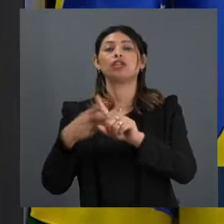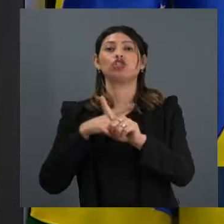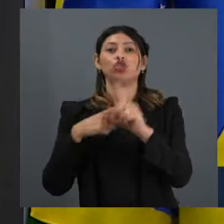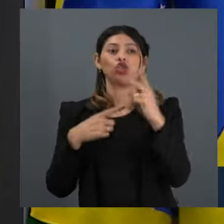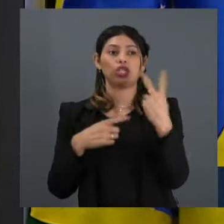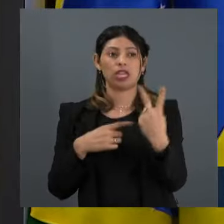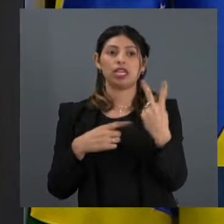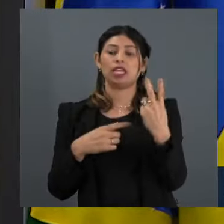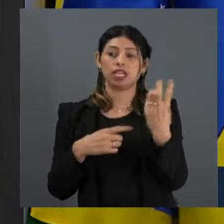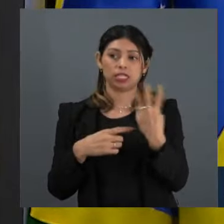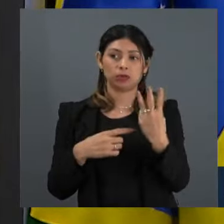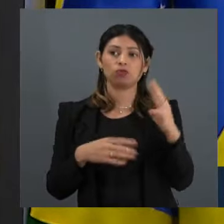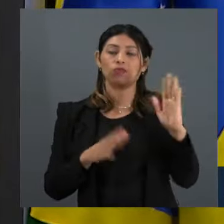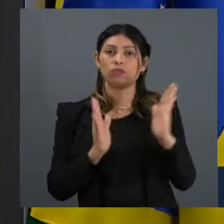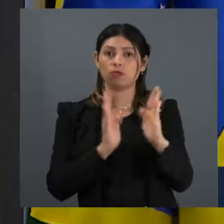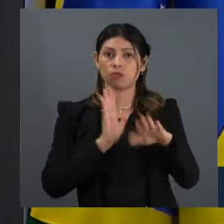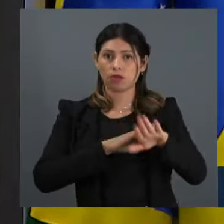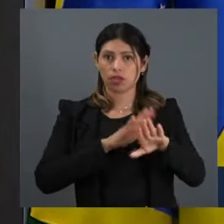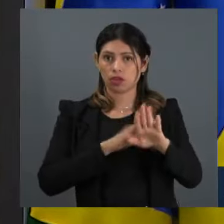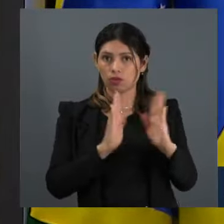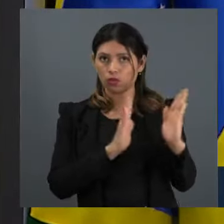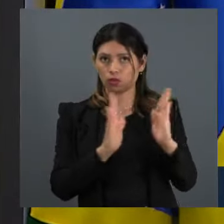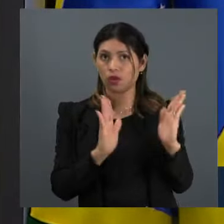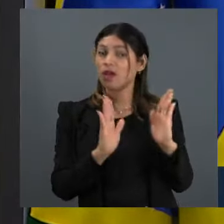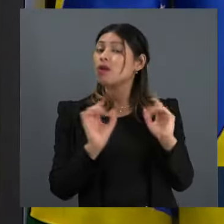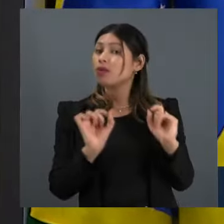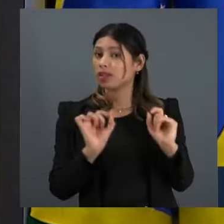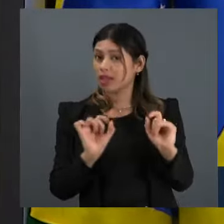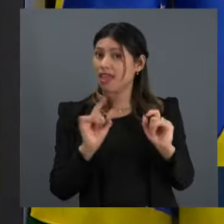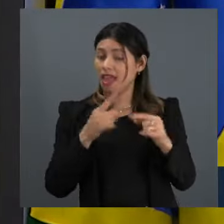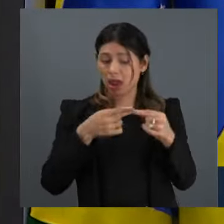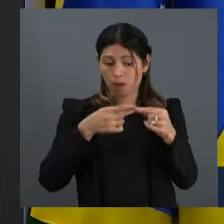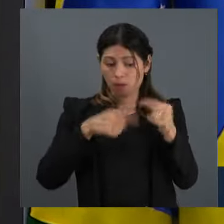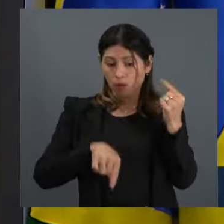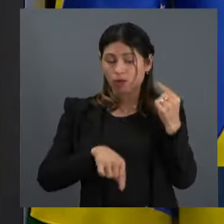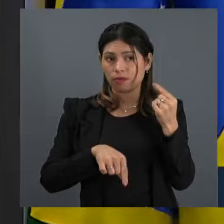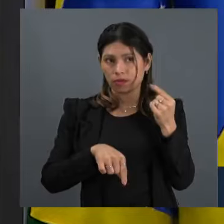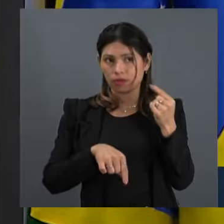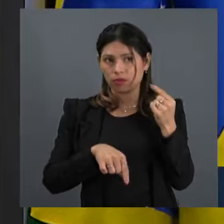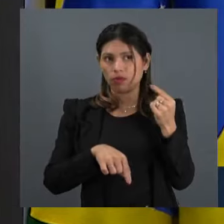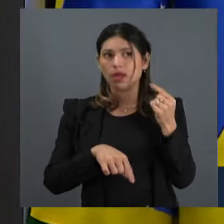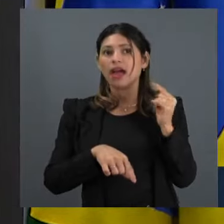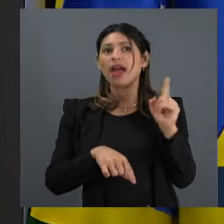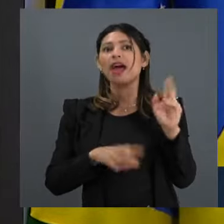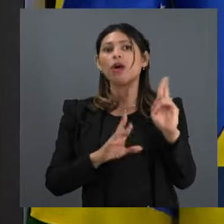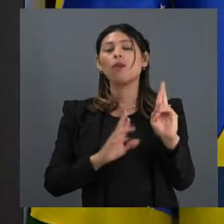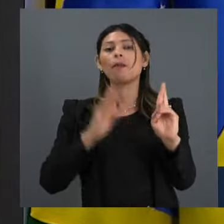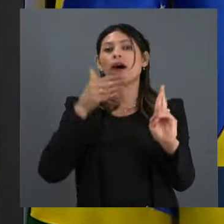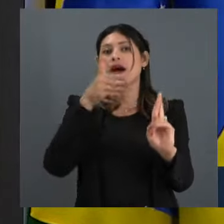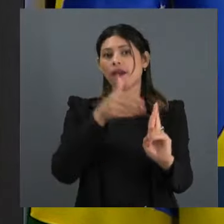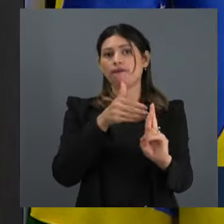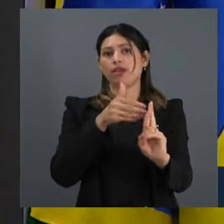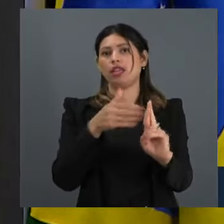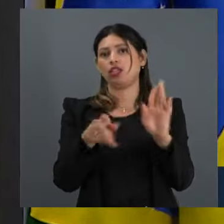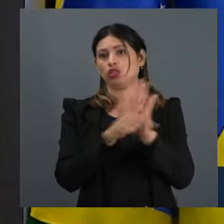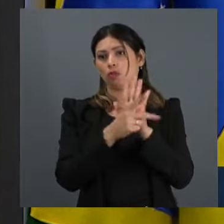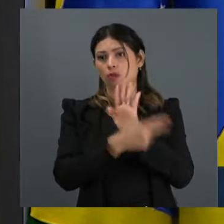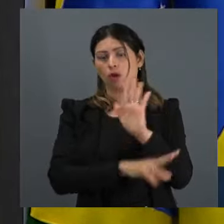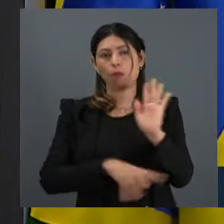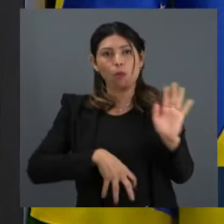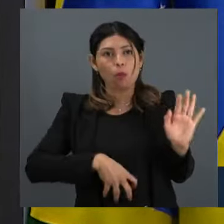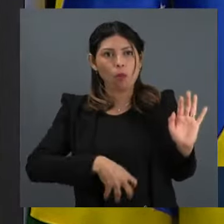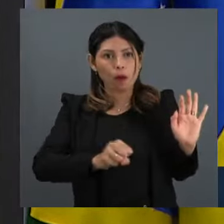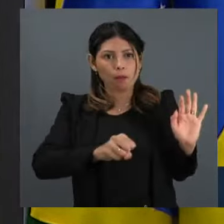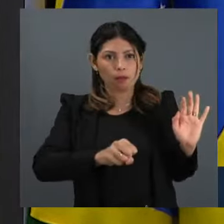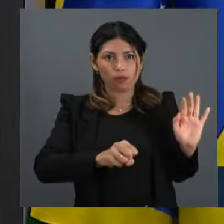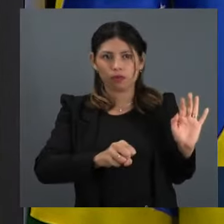a maior e mais vergonhosa proibição de todas foi a referência ao aborto. Nada mais